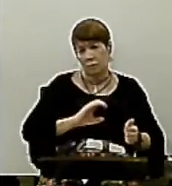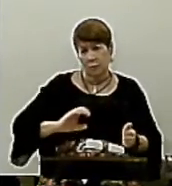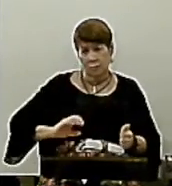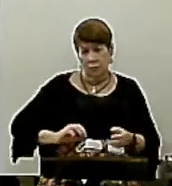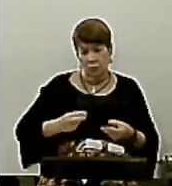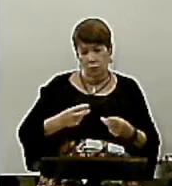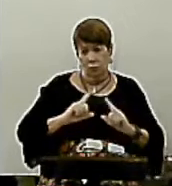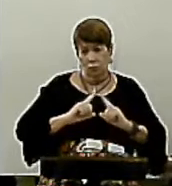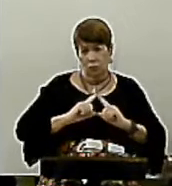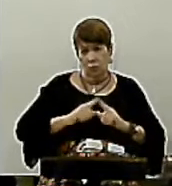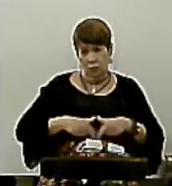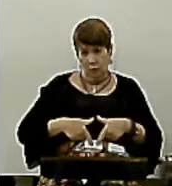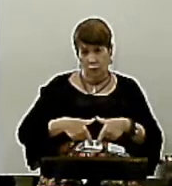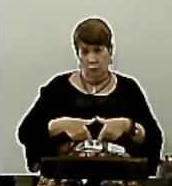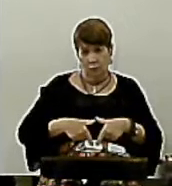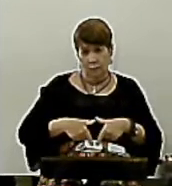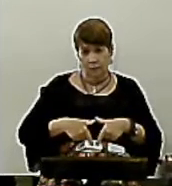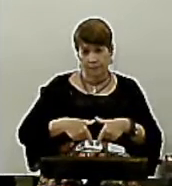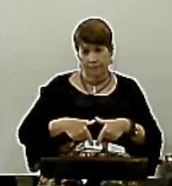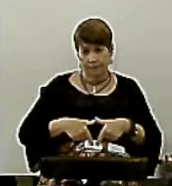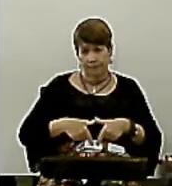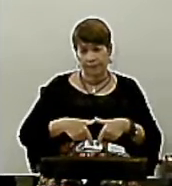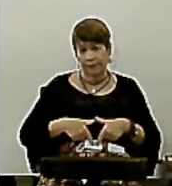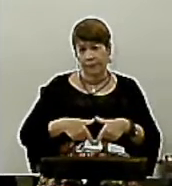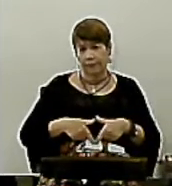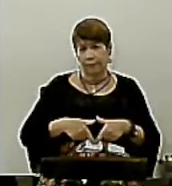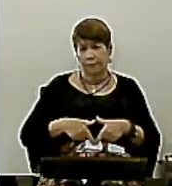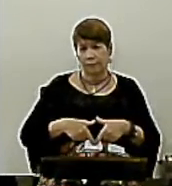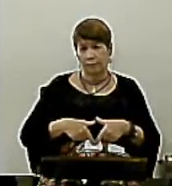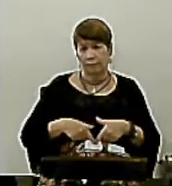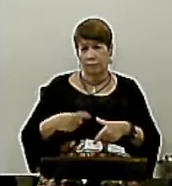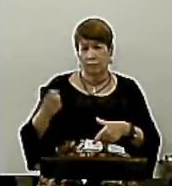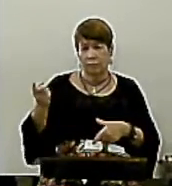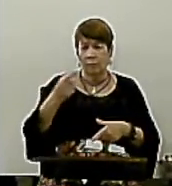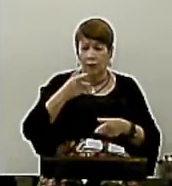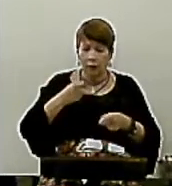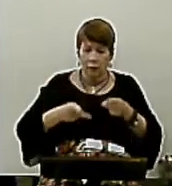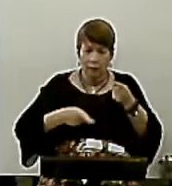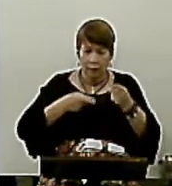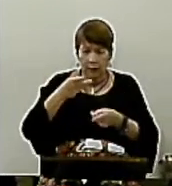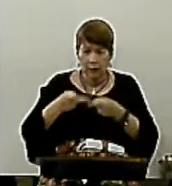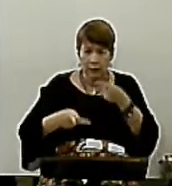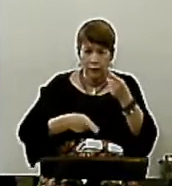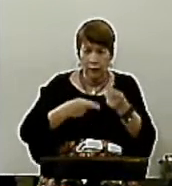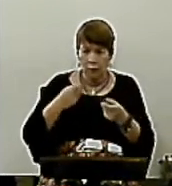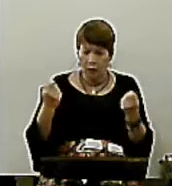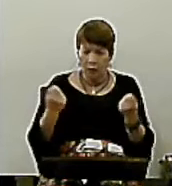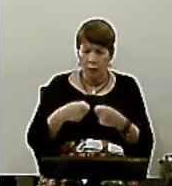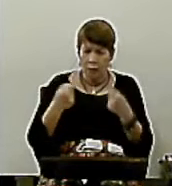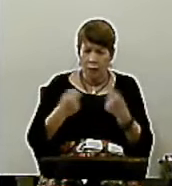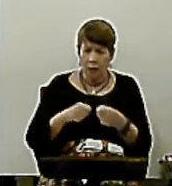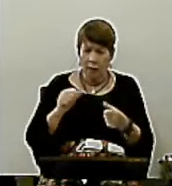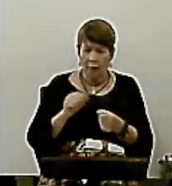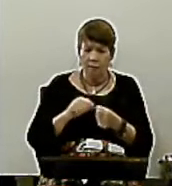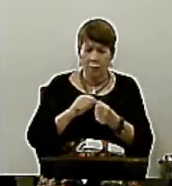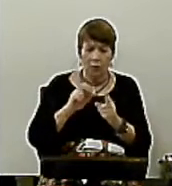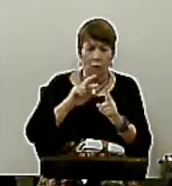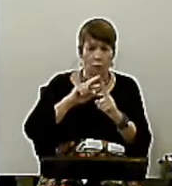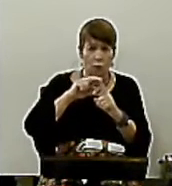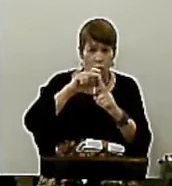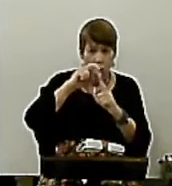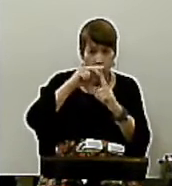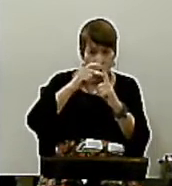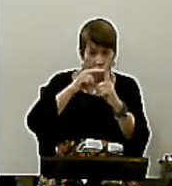conhecidos como judaizantes veio pregando a necessidade da circuncisão dos crentes